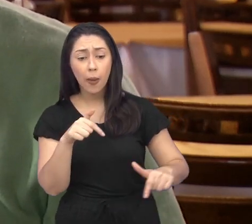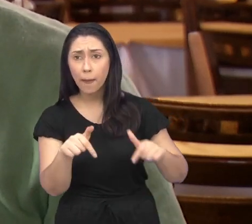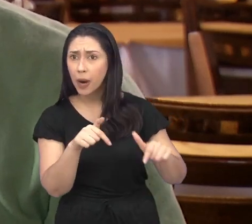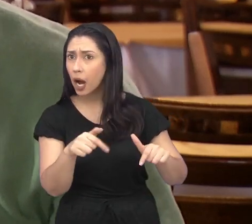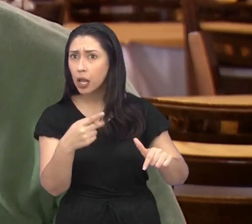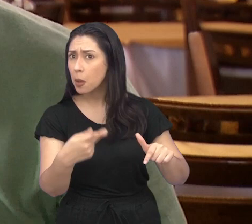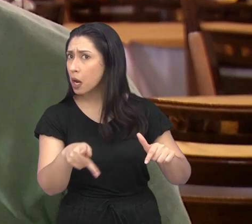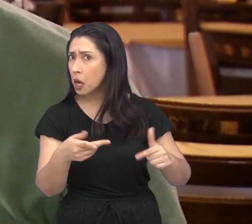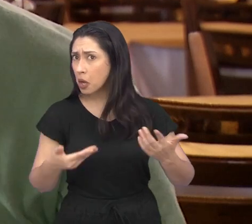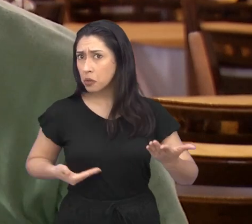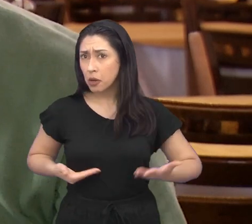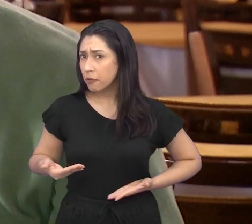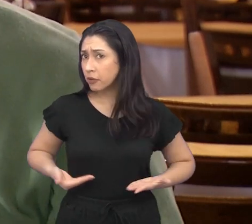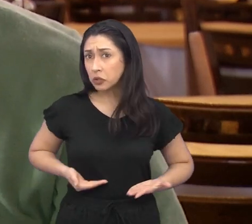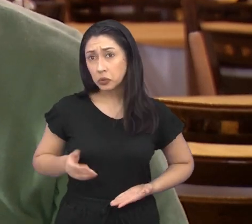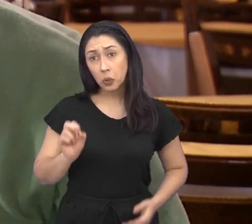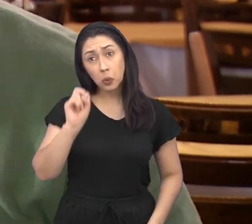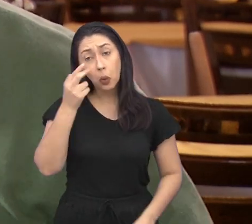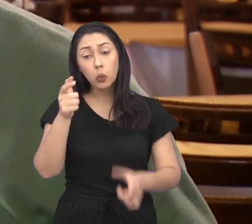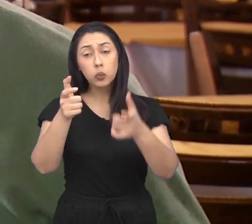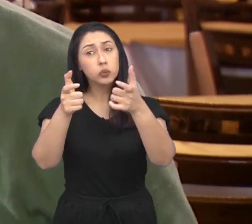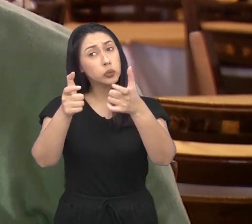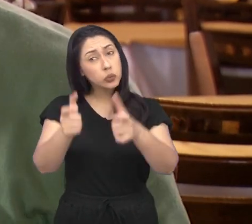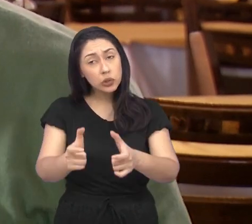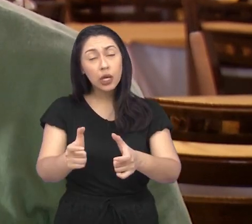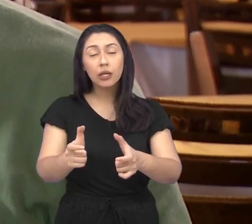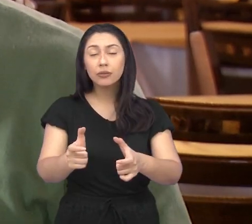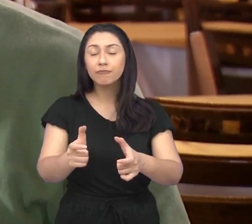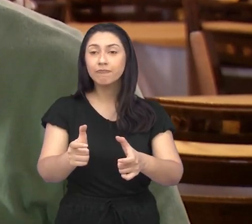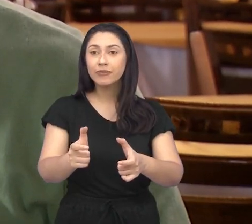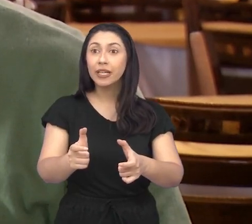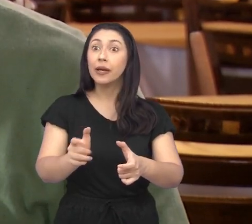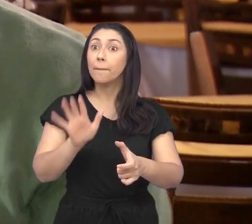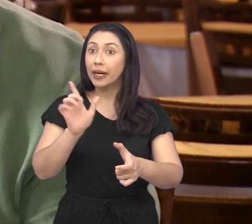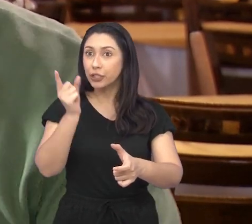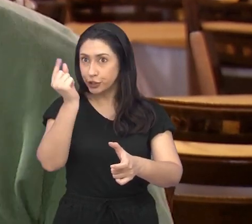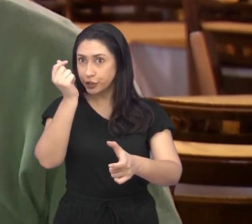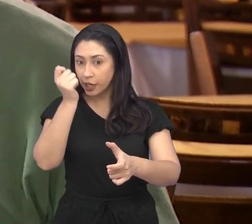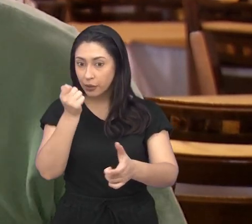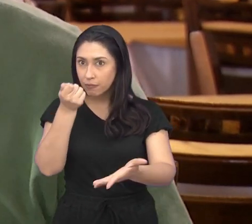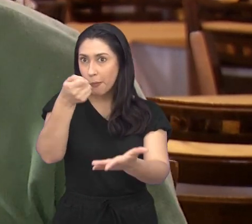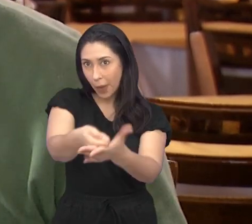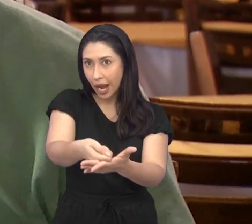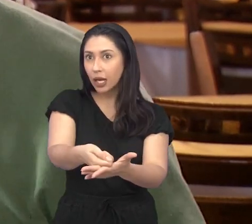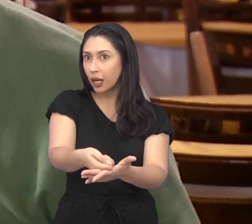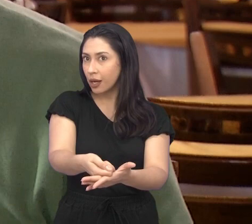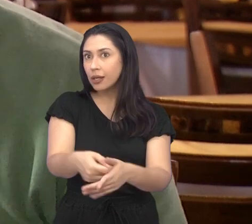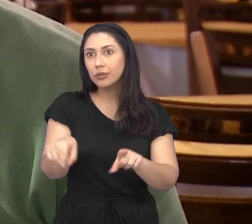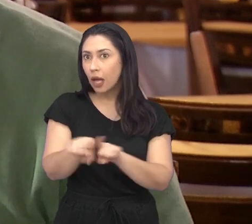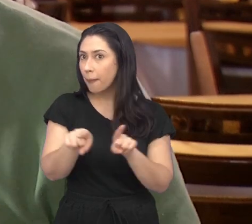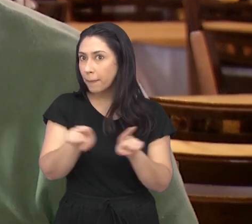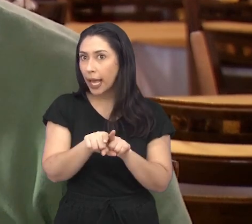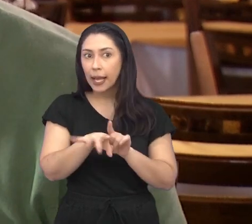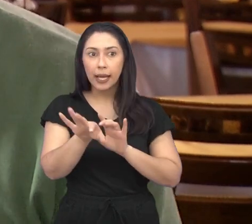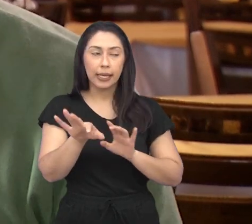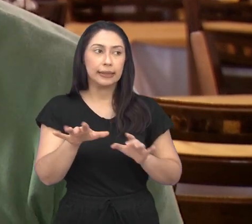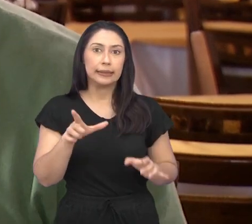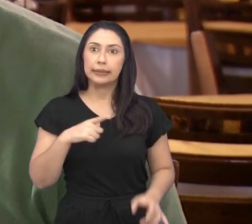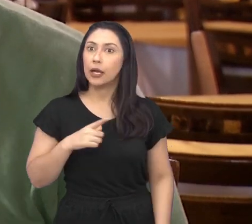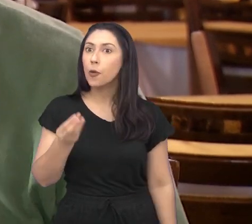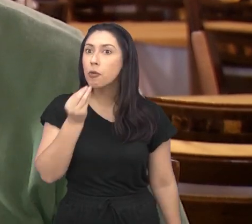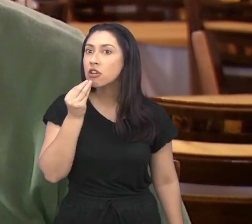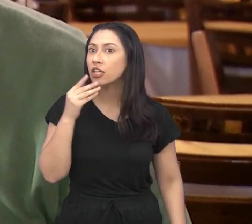de algum lugar que a gente tenha especial e que deixa dinheiro novo aqui, que gera emprego, gera